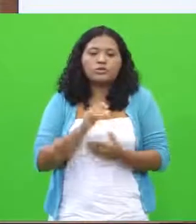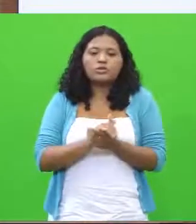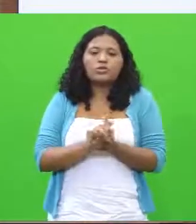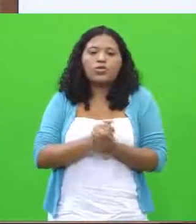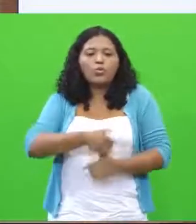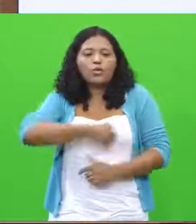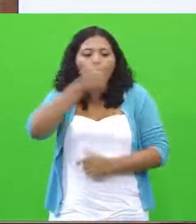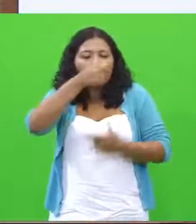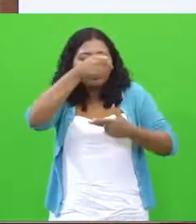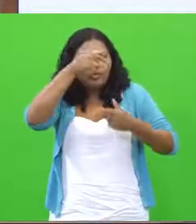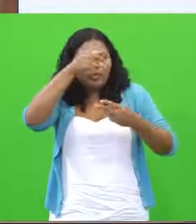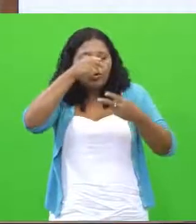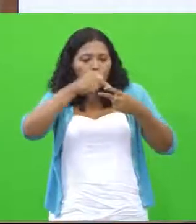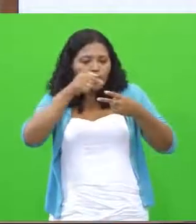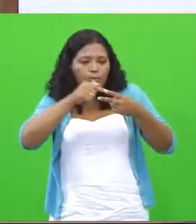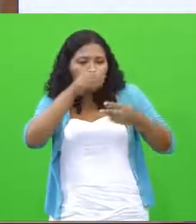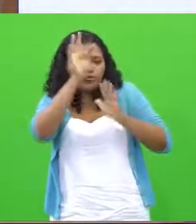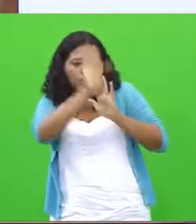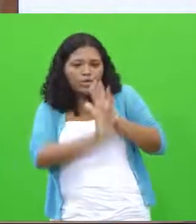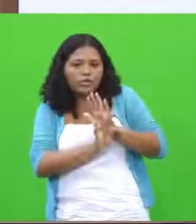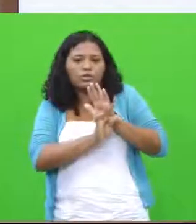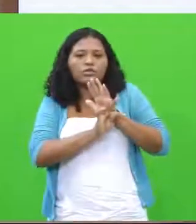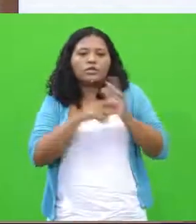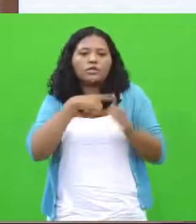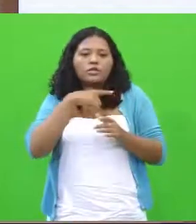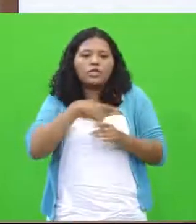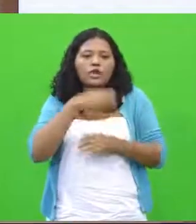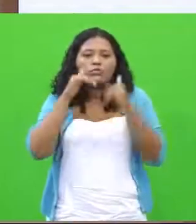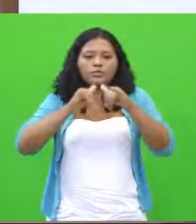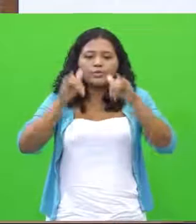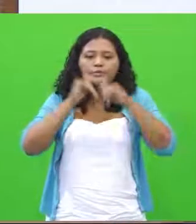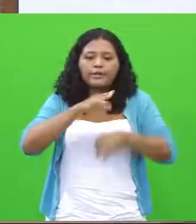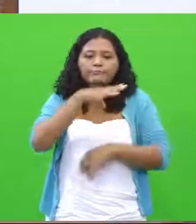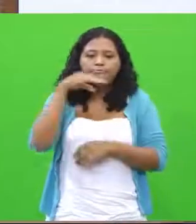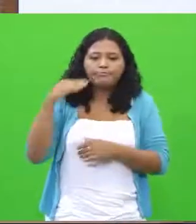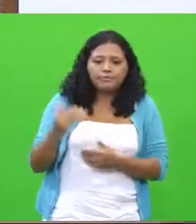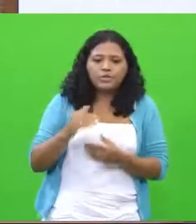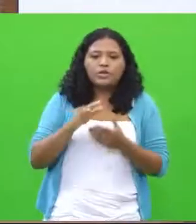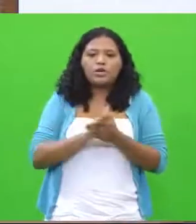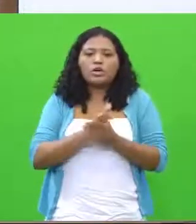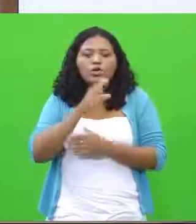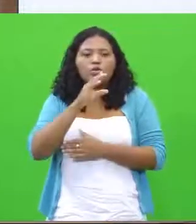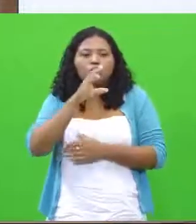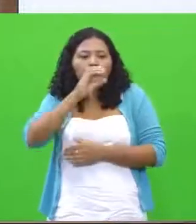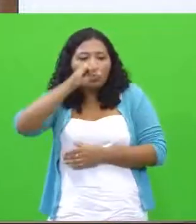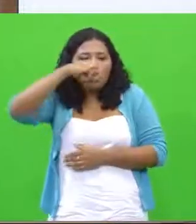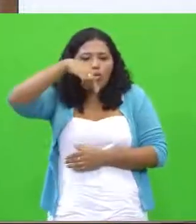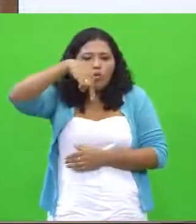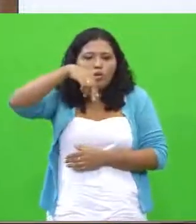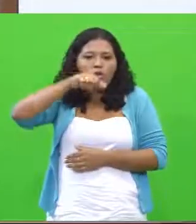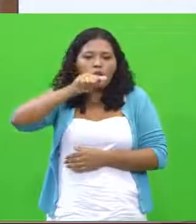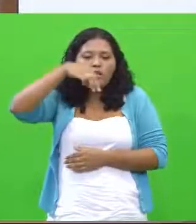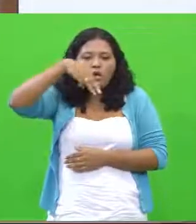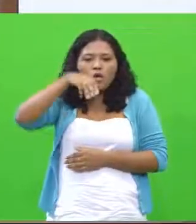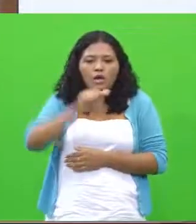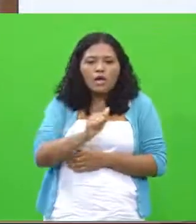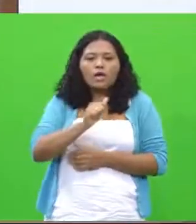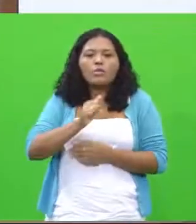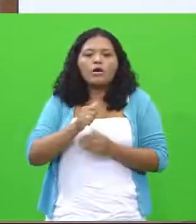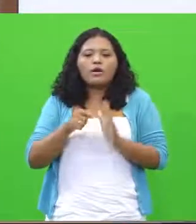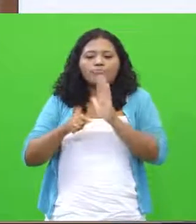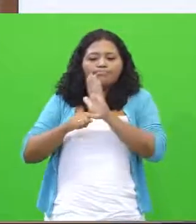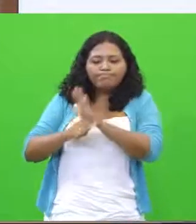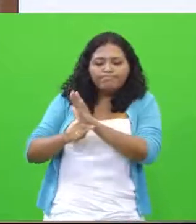texto apresenta publicidade infantil, faz os questionamentos, conanda a favor das crianças, conar a favor da